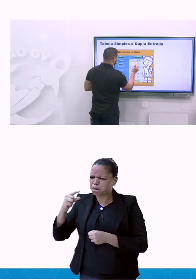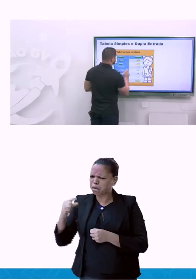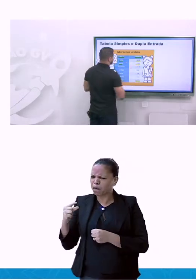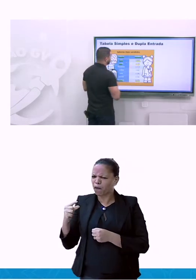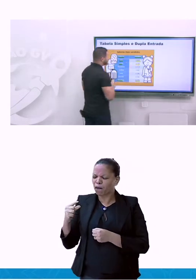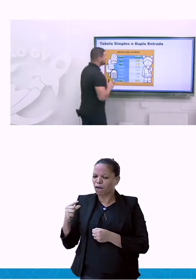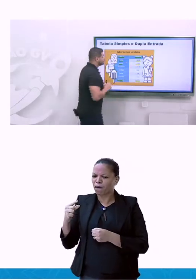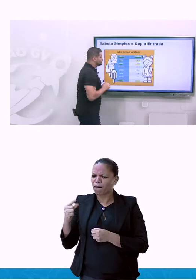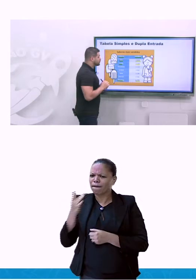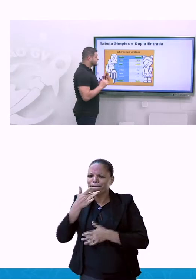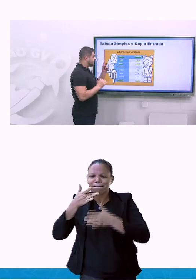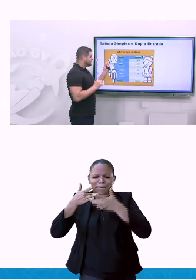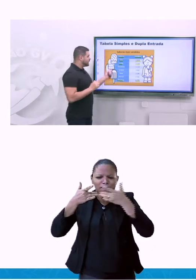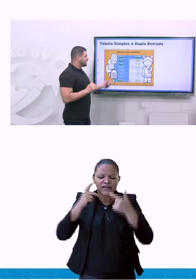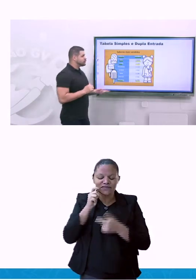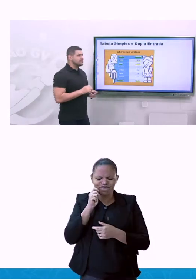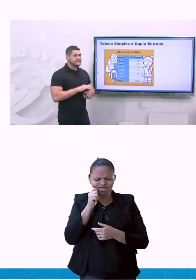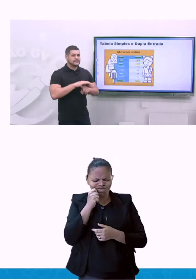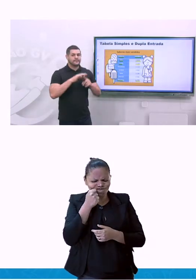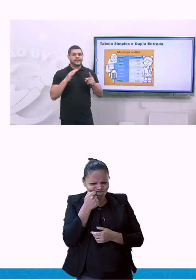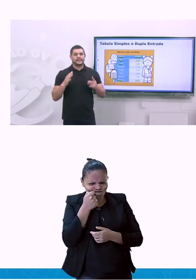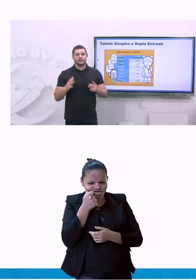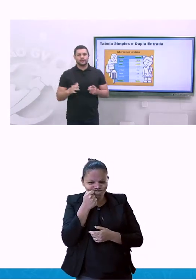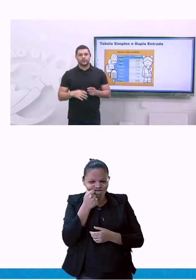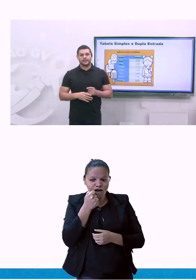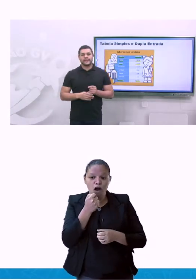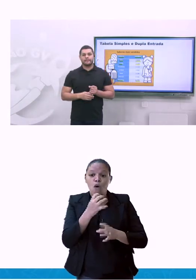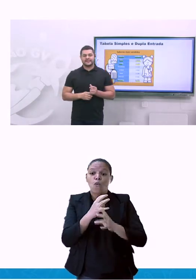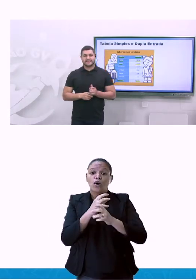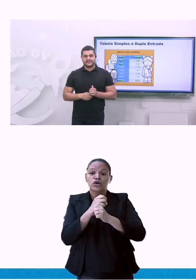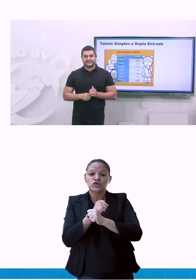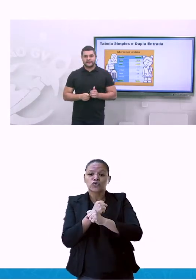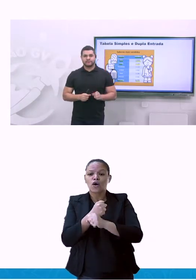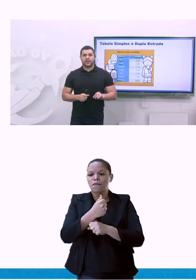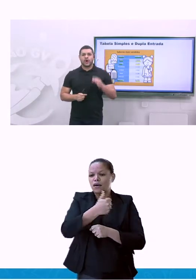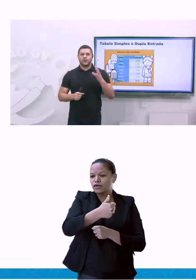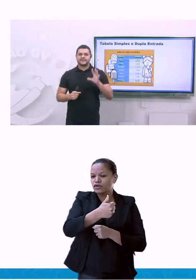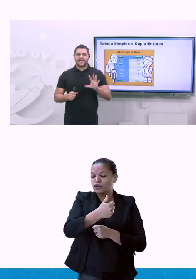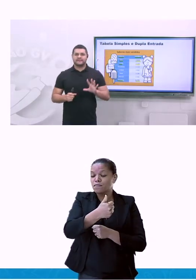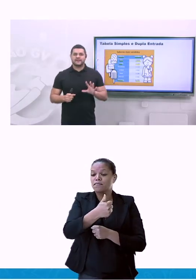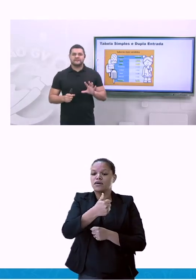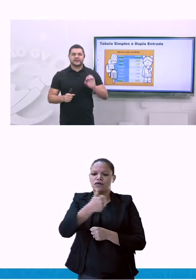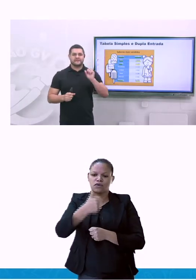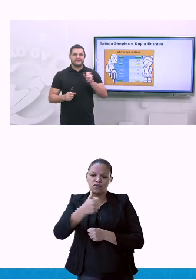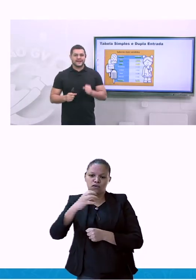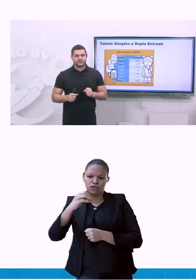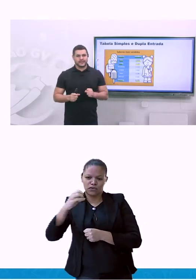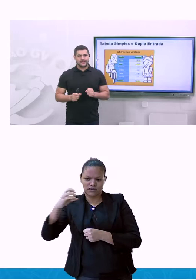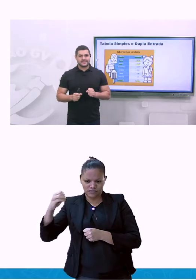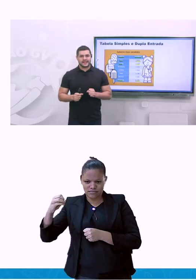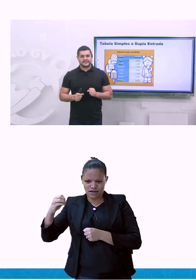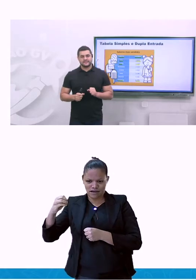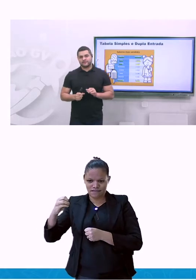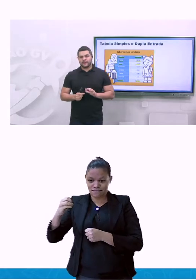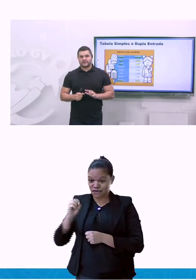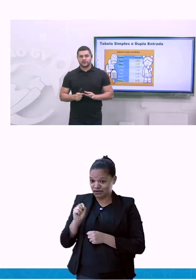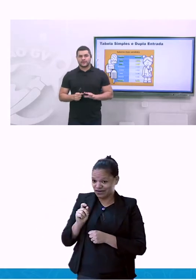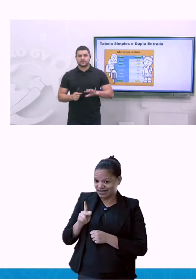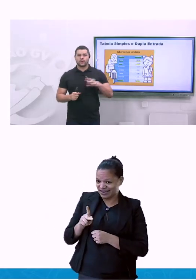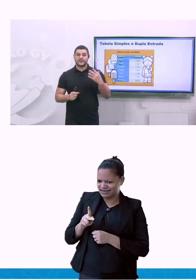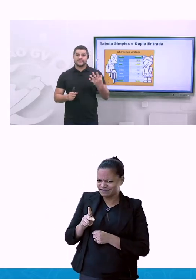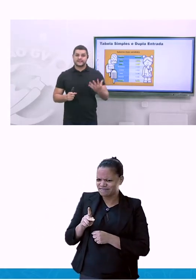.100 vendidos dentro desse período da pesquisa. Observe que fica fácil analisar essas